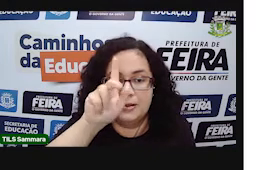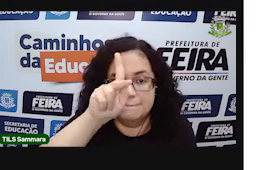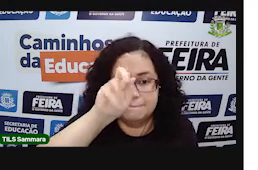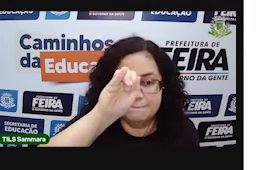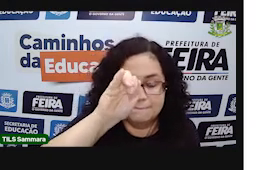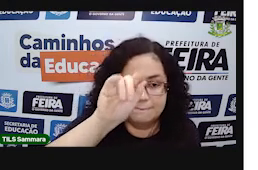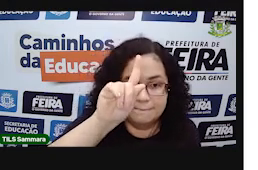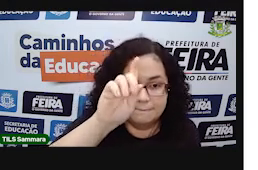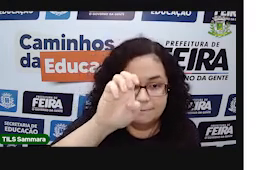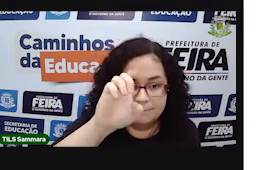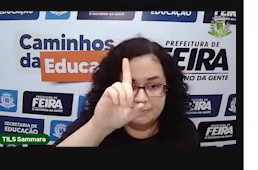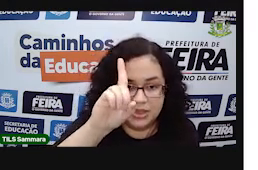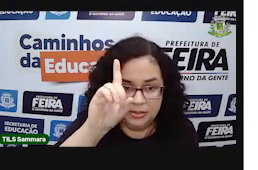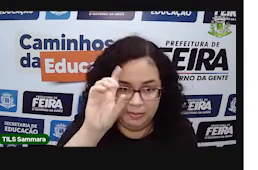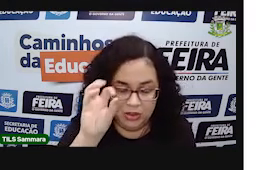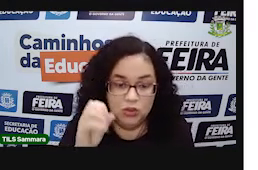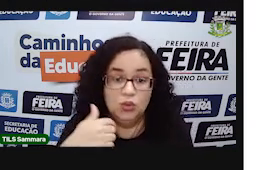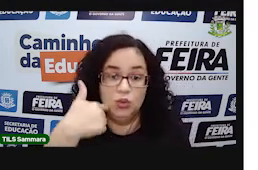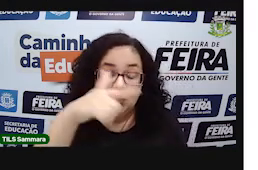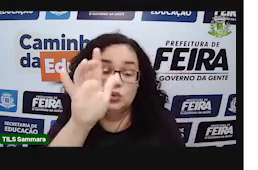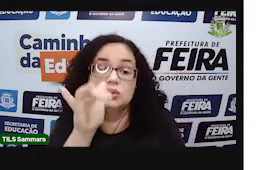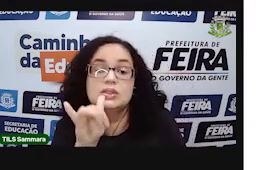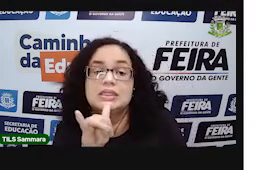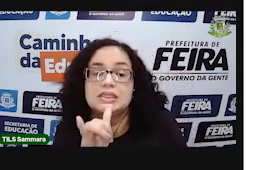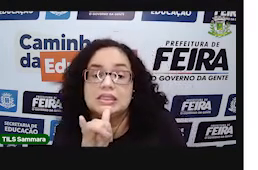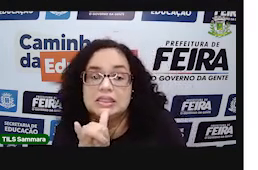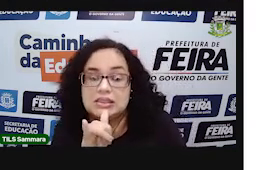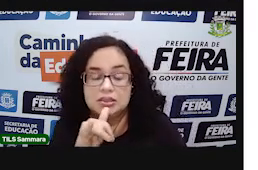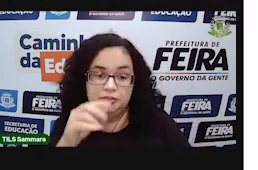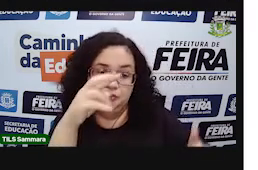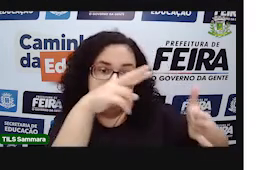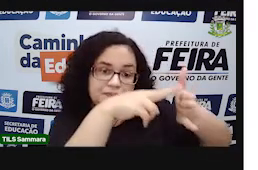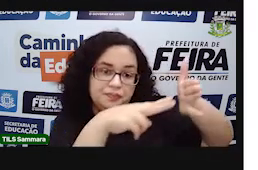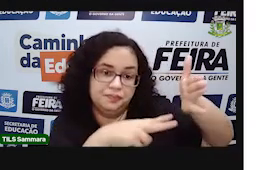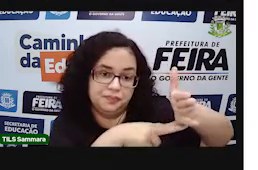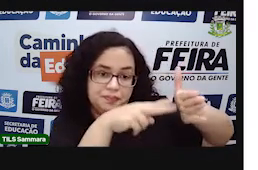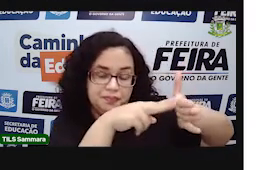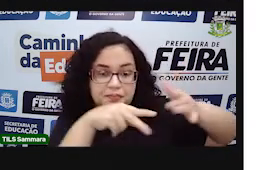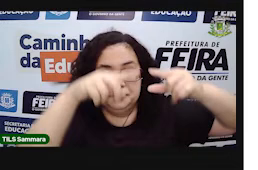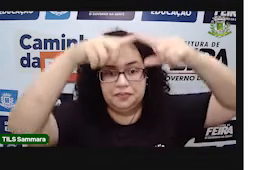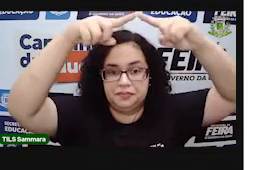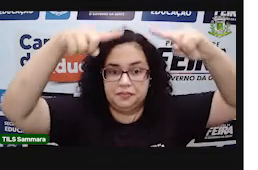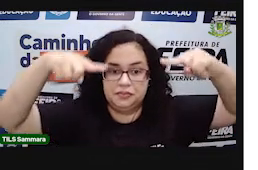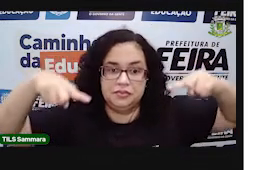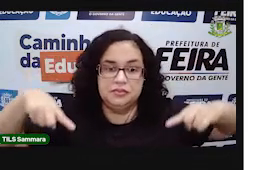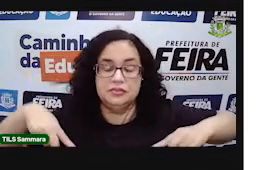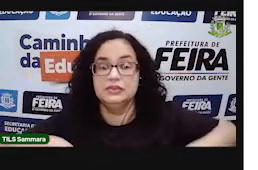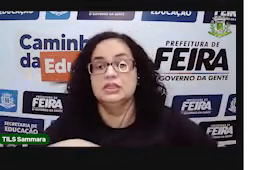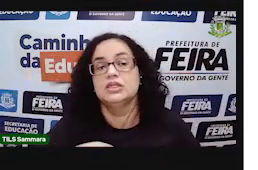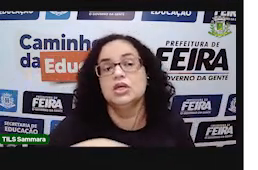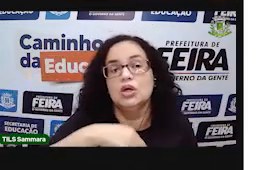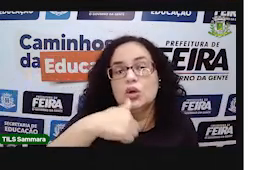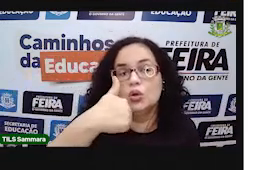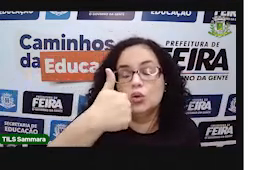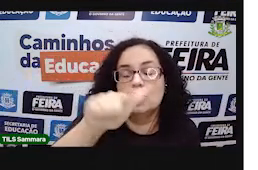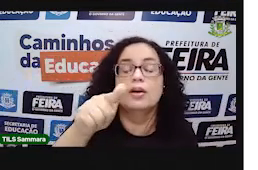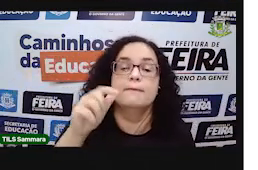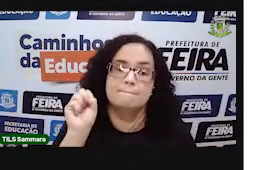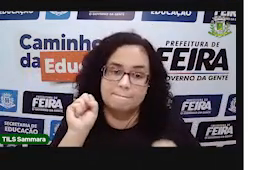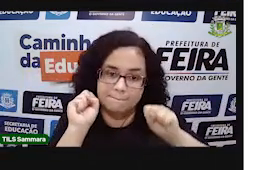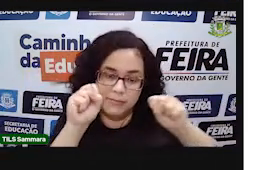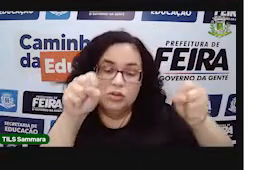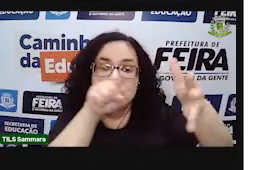e você também conhece. E eu coloquei um outro exemplo aqui que é o prisma de base triangular mas existe